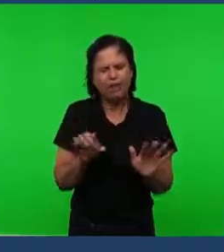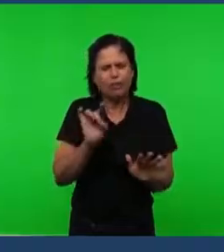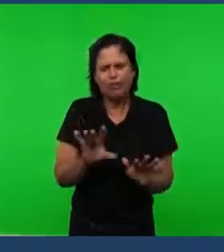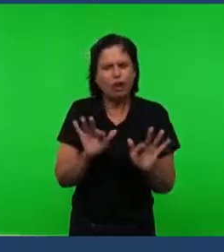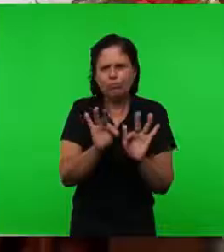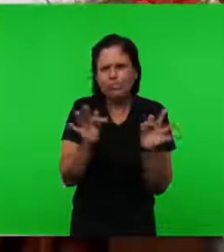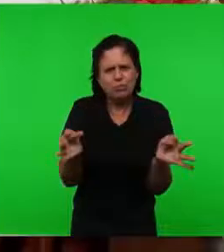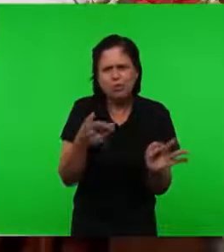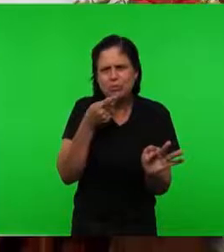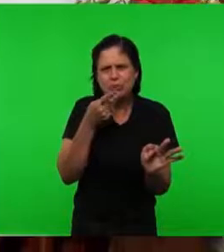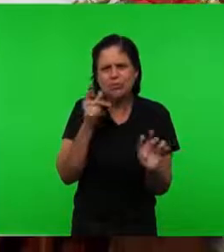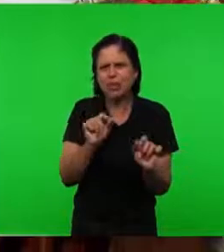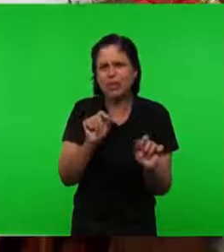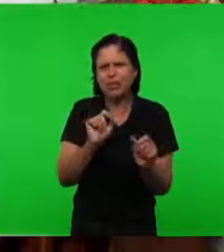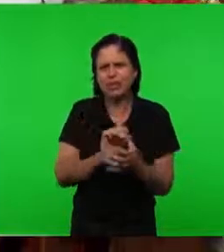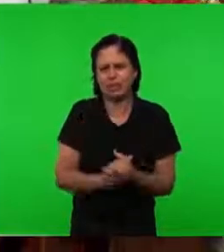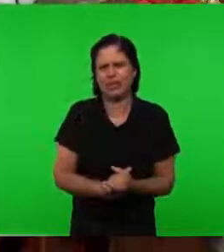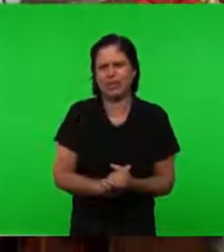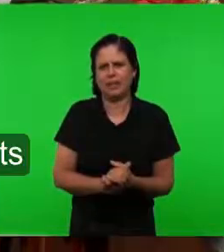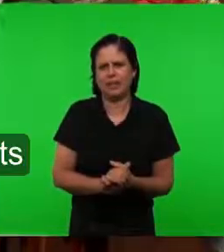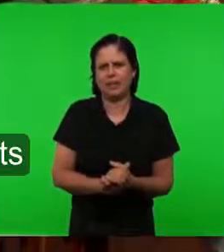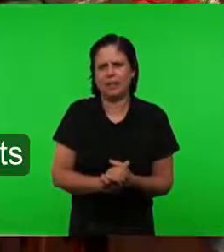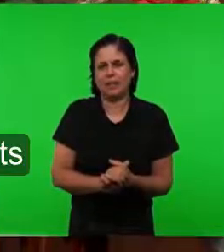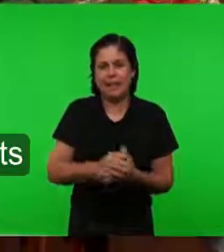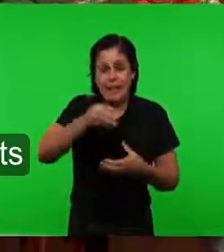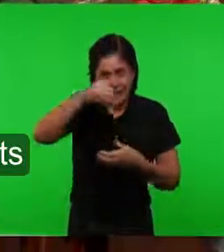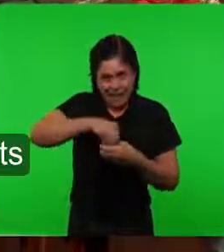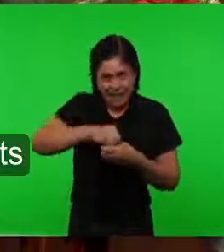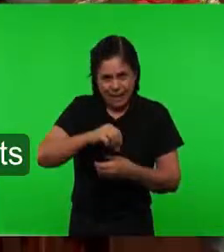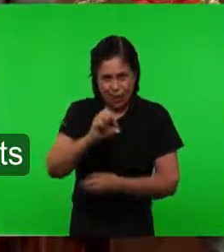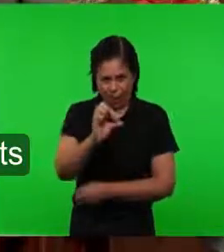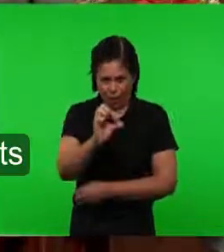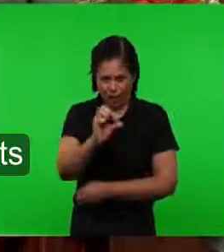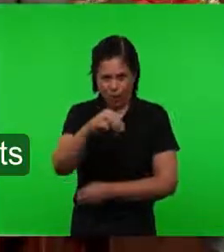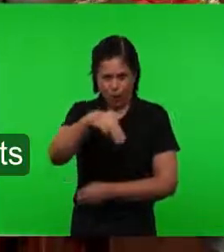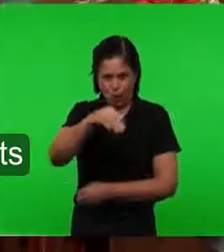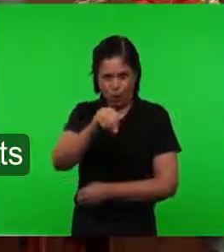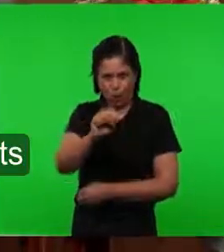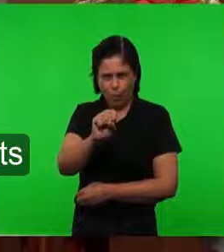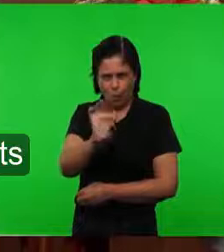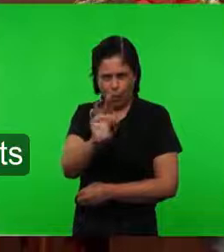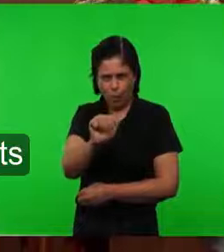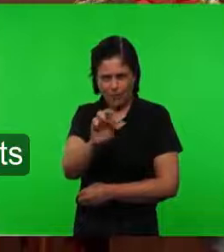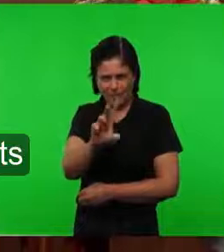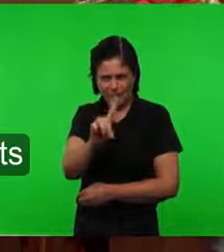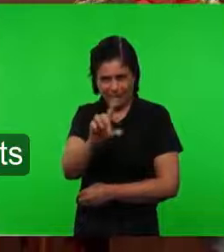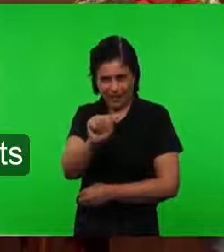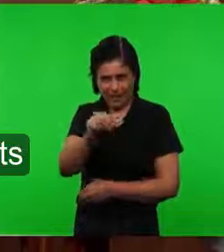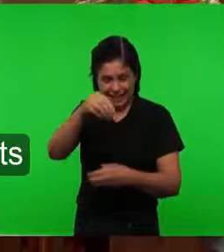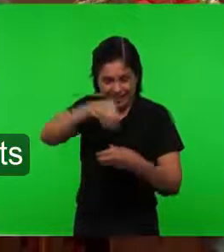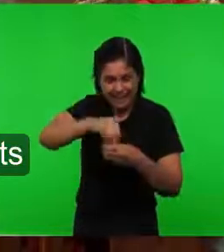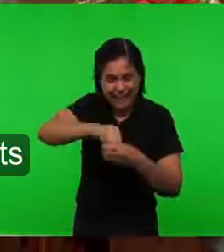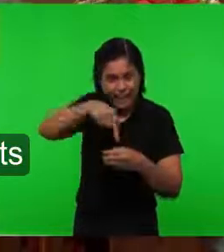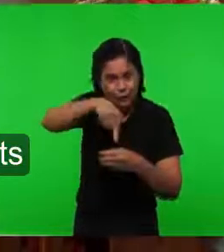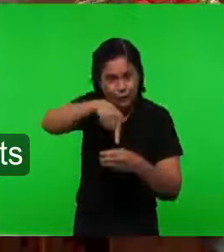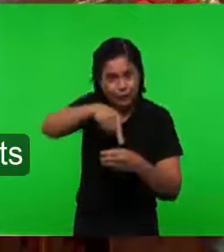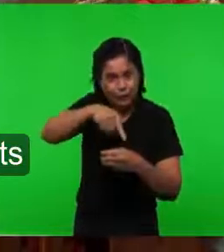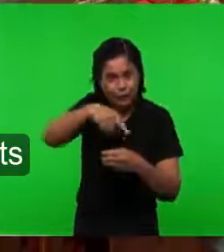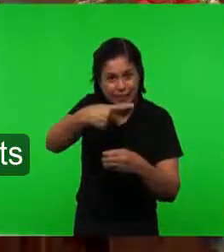É dizer que Aquilo que estava Dentro do grão De mostarda Que é A vida